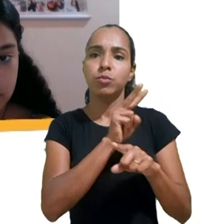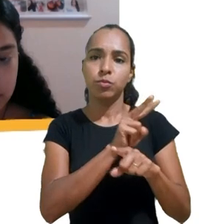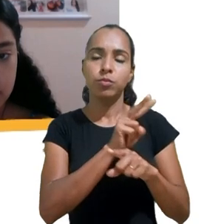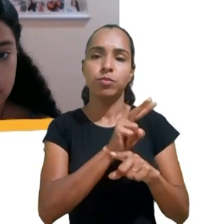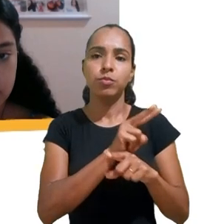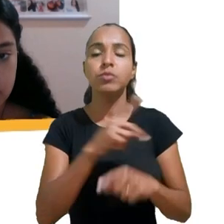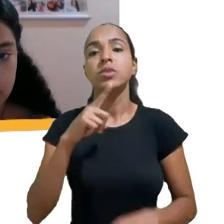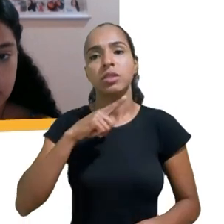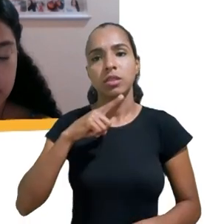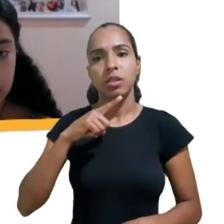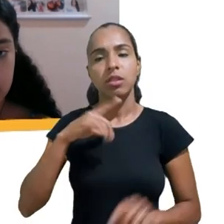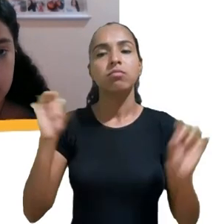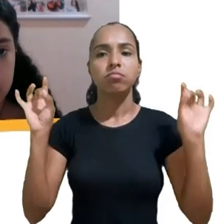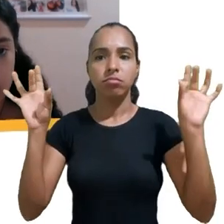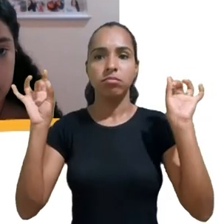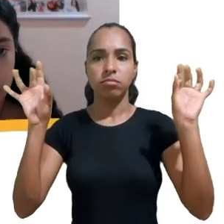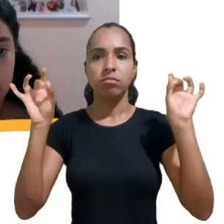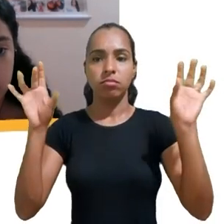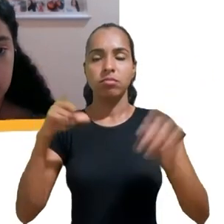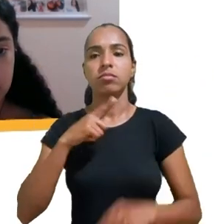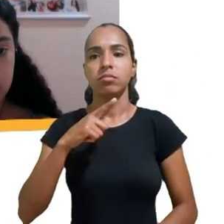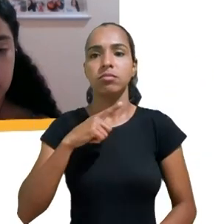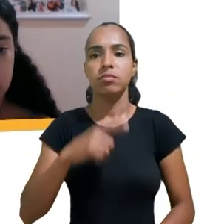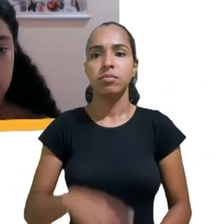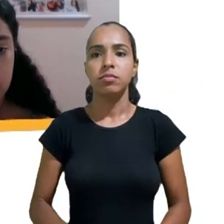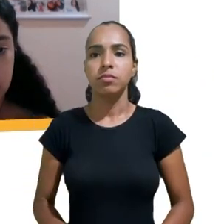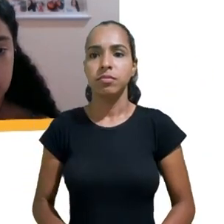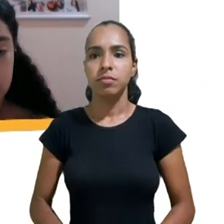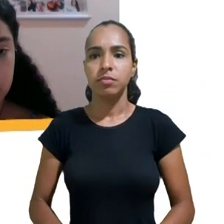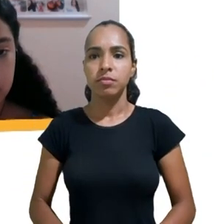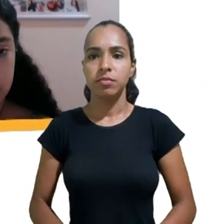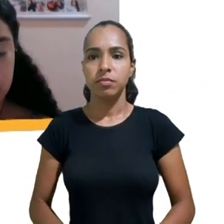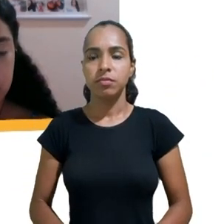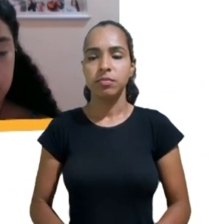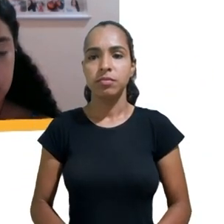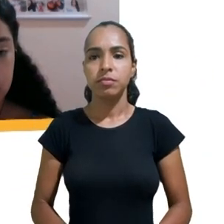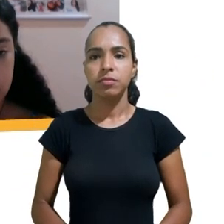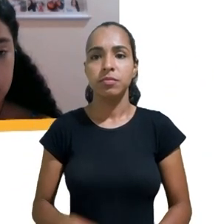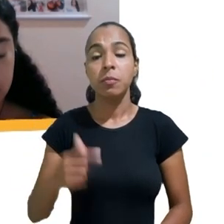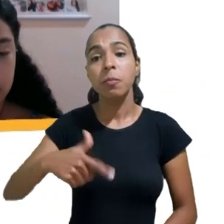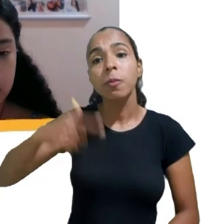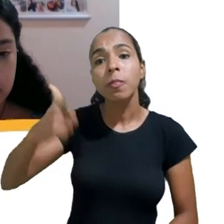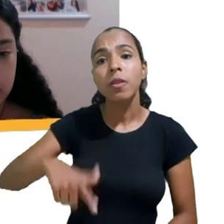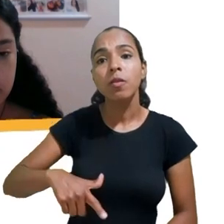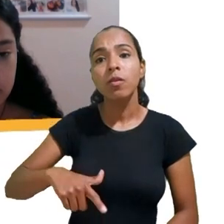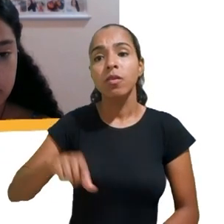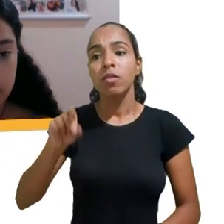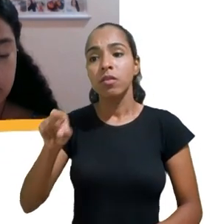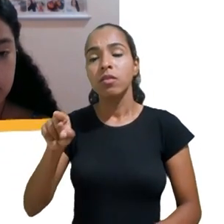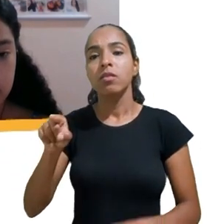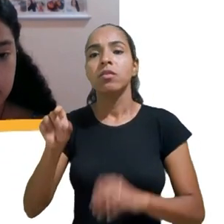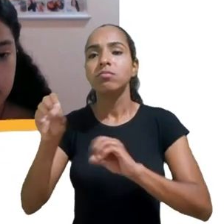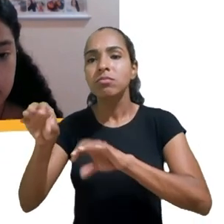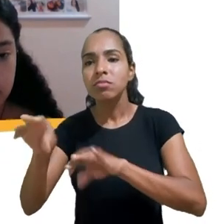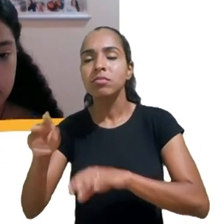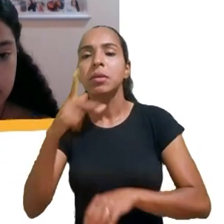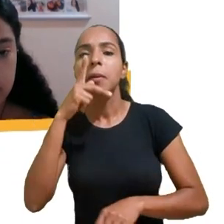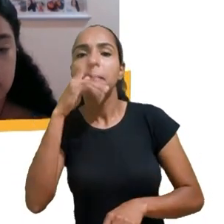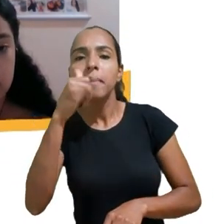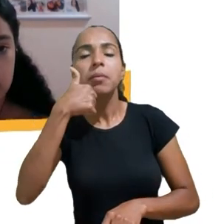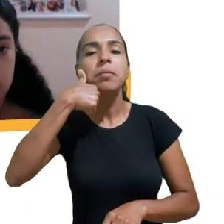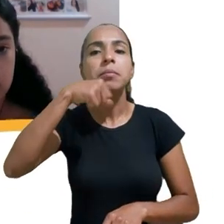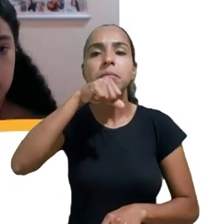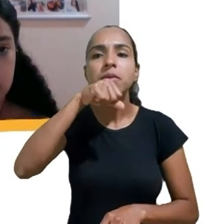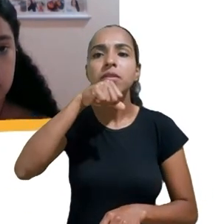abusividades no tratamento desses dados, mas o cenário geral entre educadores, pais e mães, entre os próprios adolescentes, ainda é de